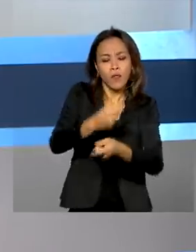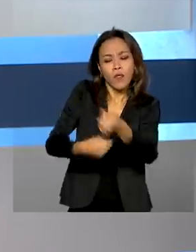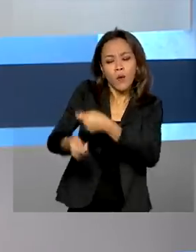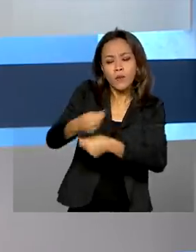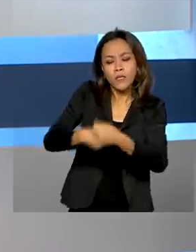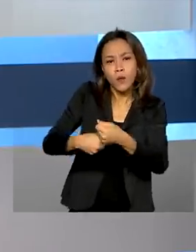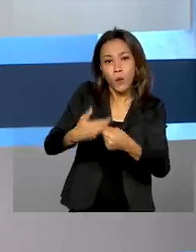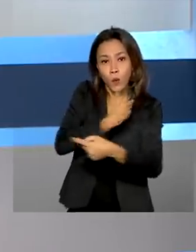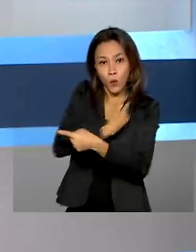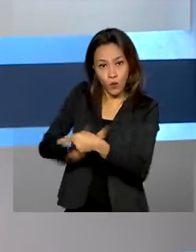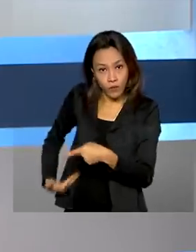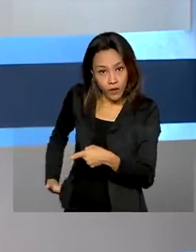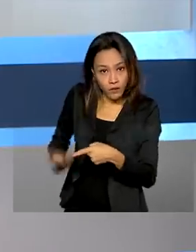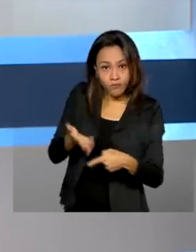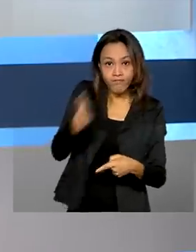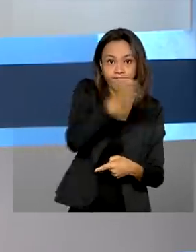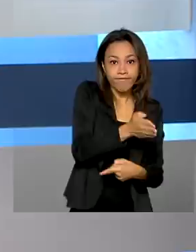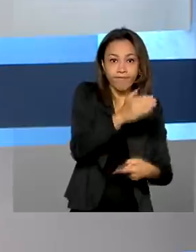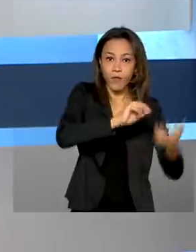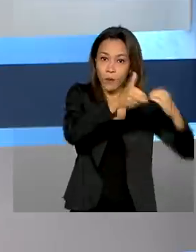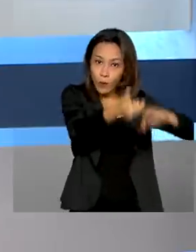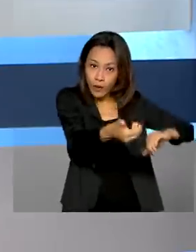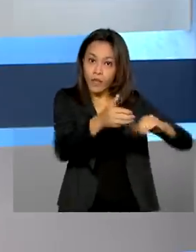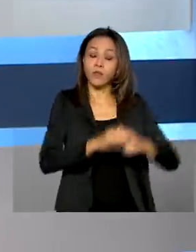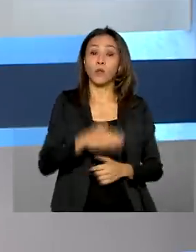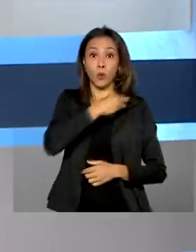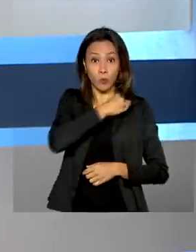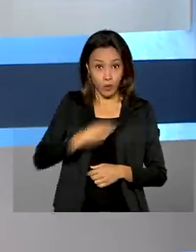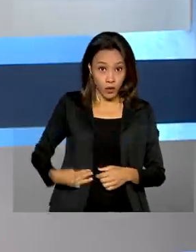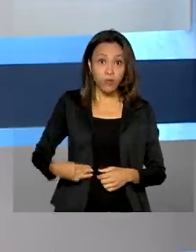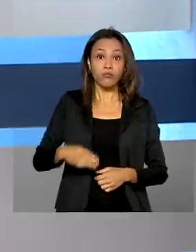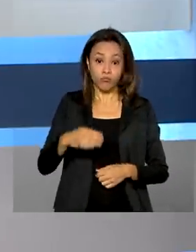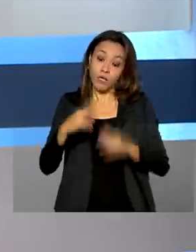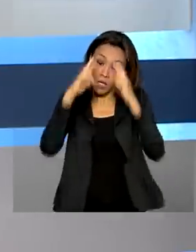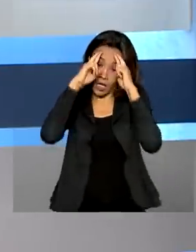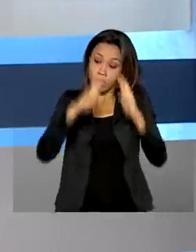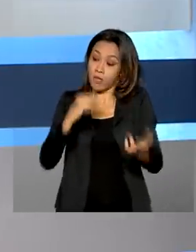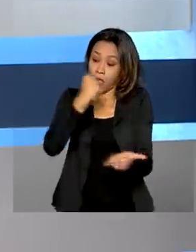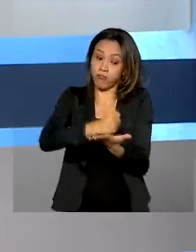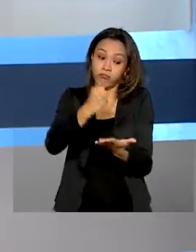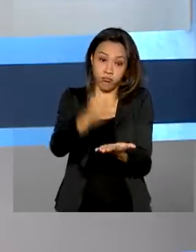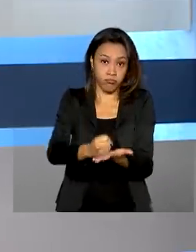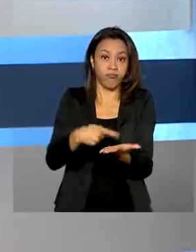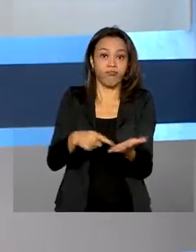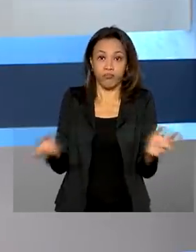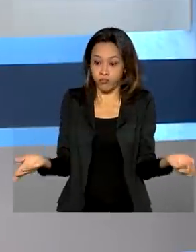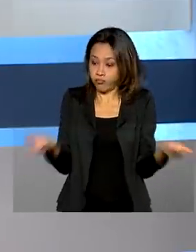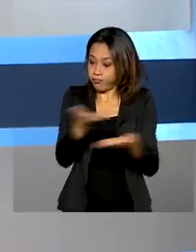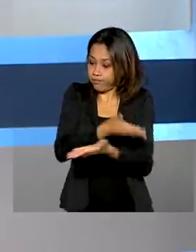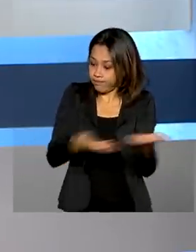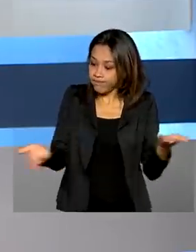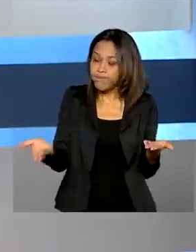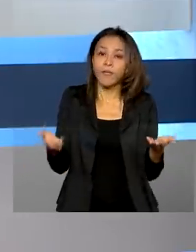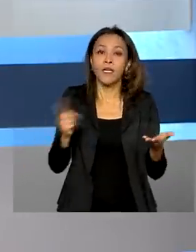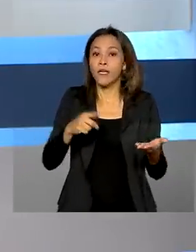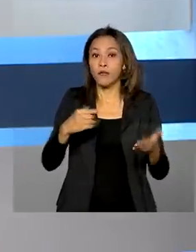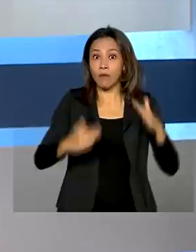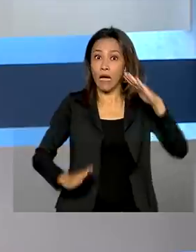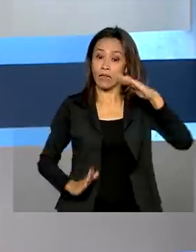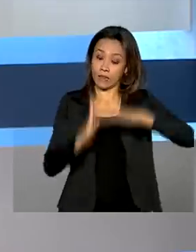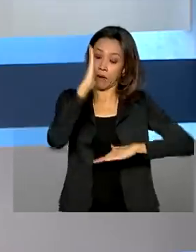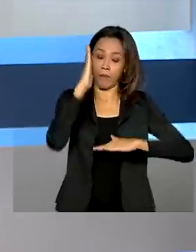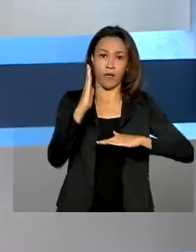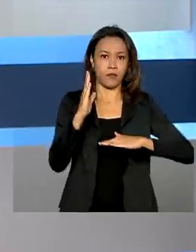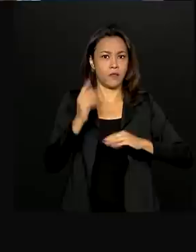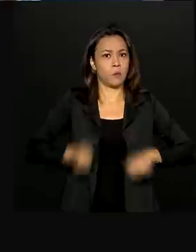Congresso. O ministro Paulo Guedes defende o cumprimento de acordos desde que não falte dinheiro para a saúde e nem ultrapasse o teto